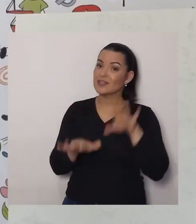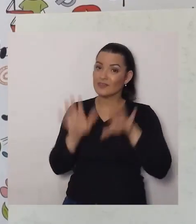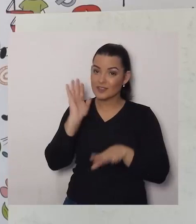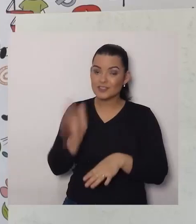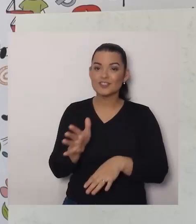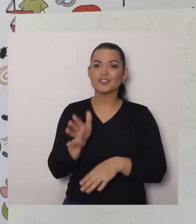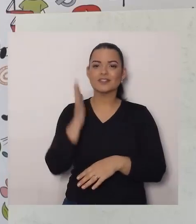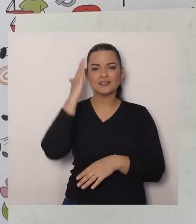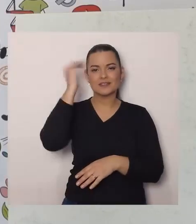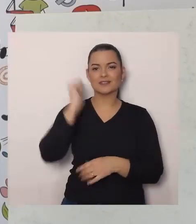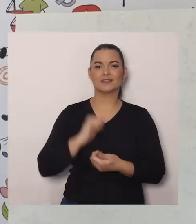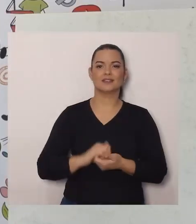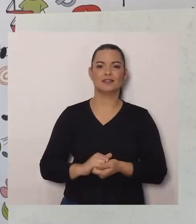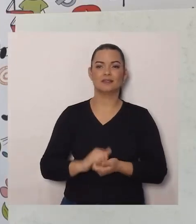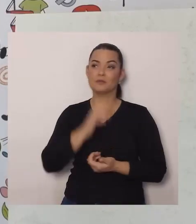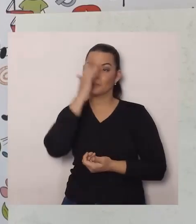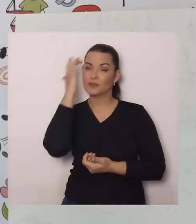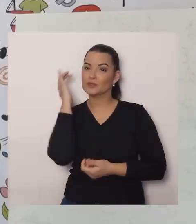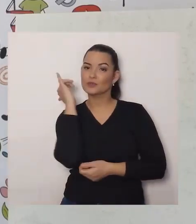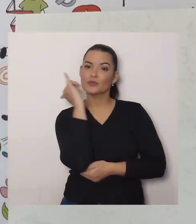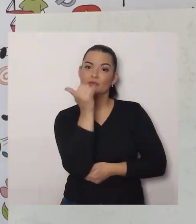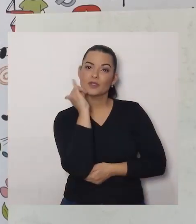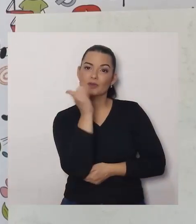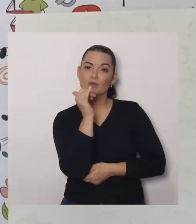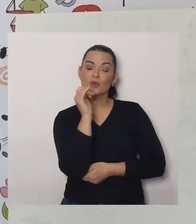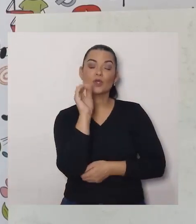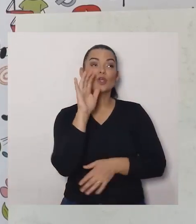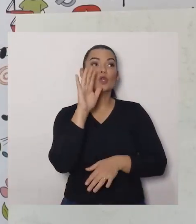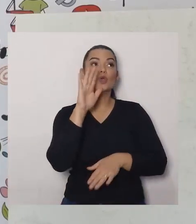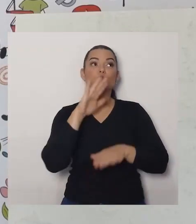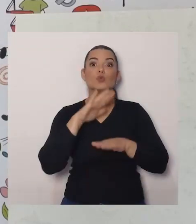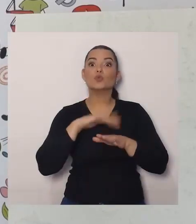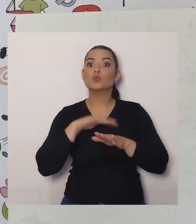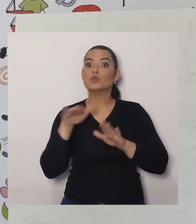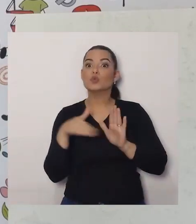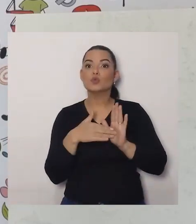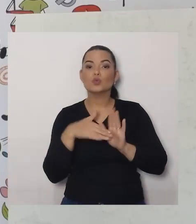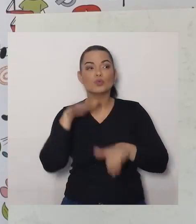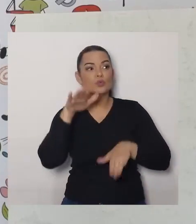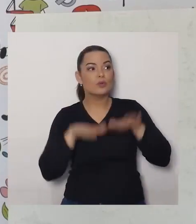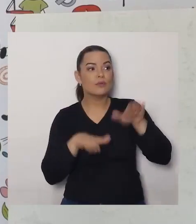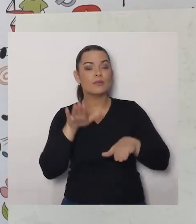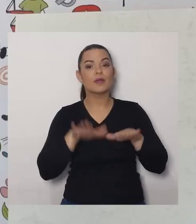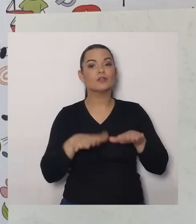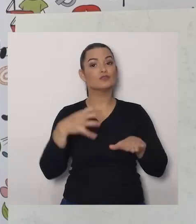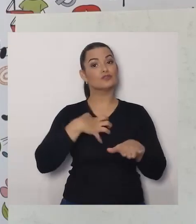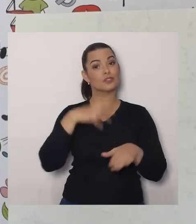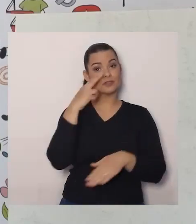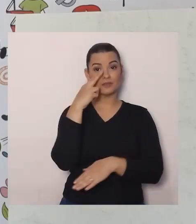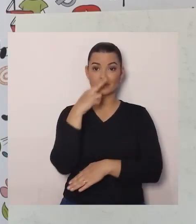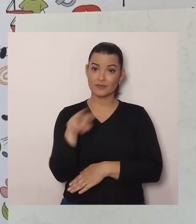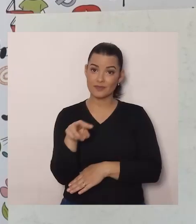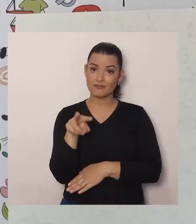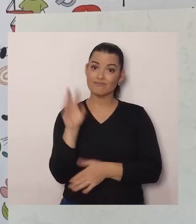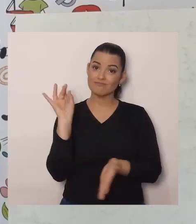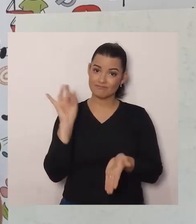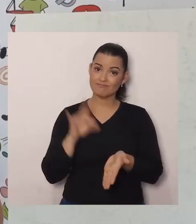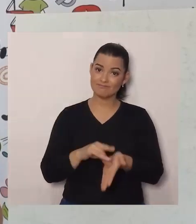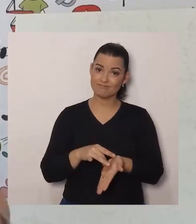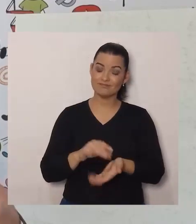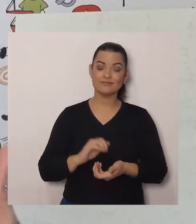ouvido falar, Que tudo depende do nosso ponto de vista, E depende mesmo, Turma,